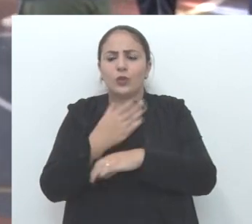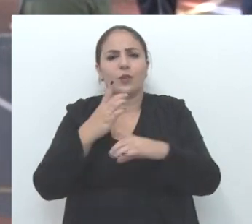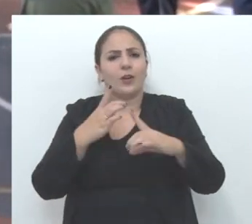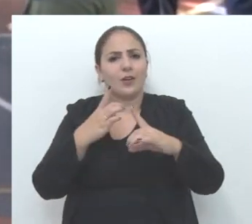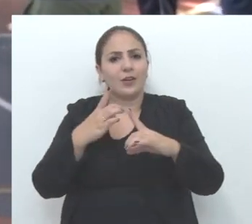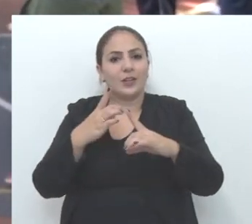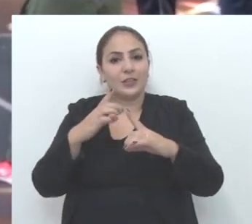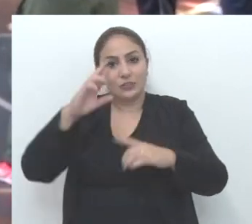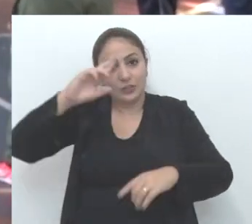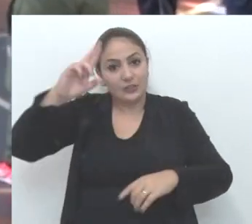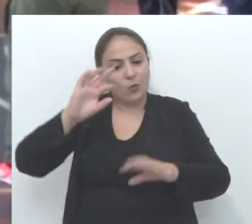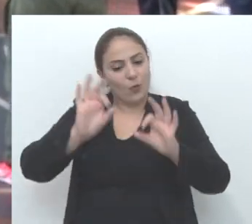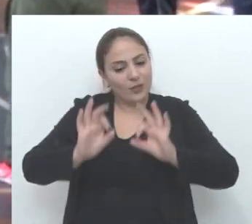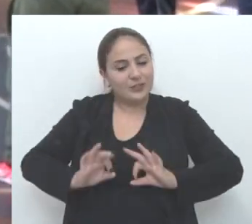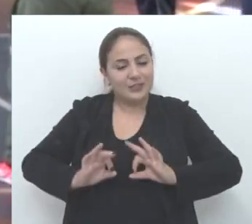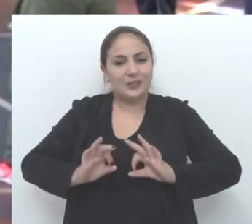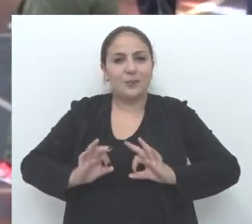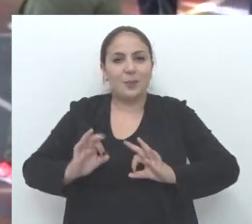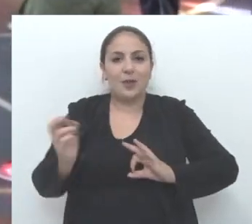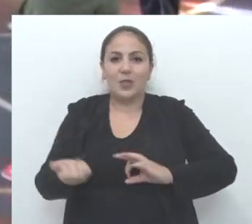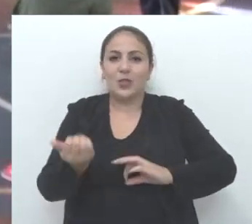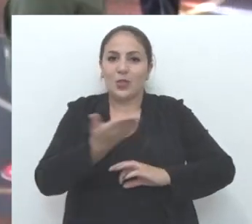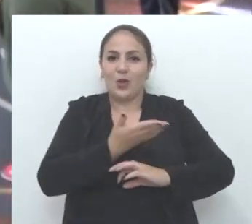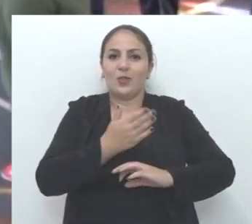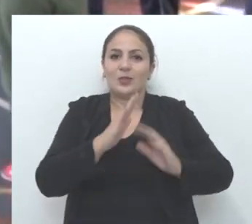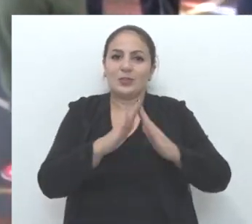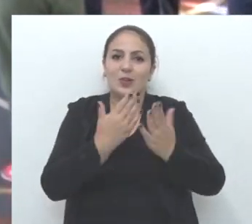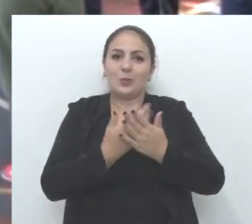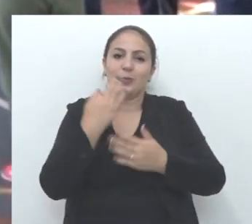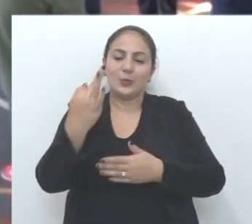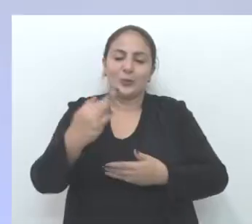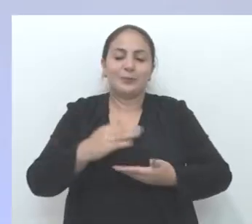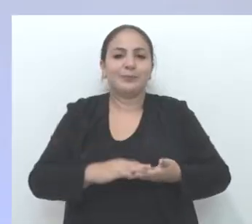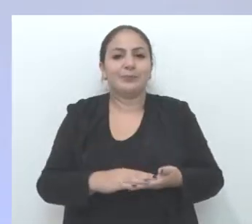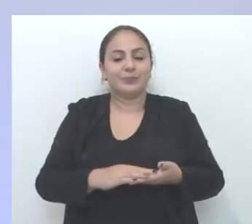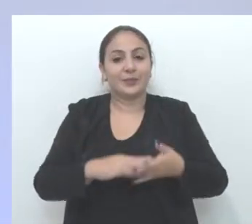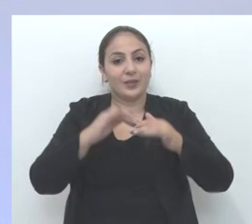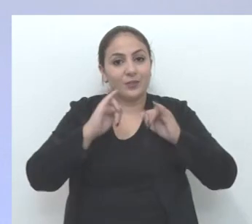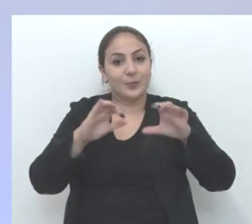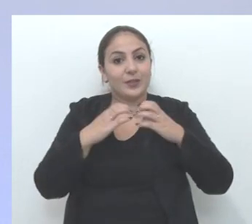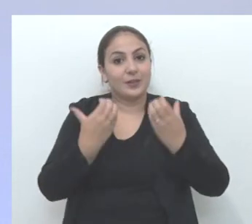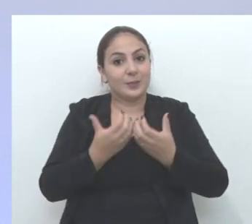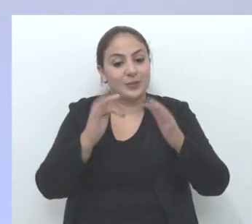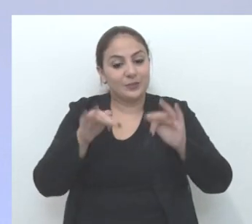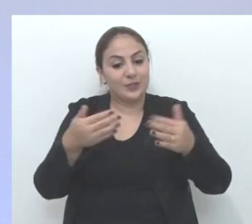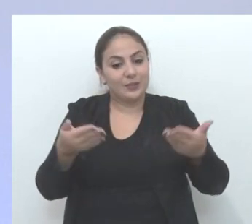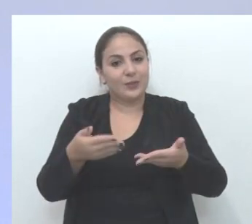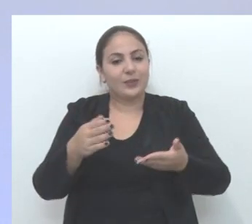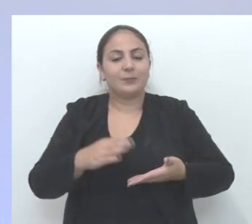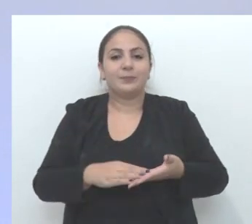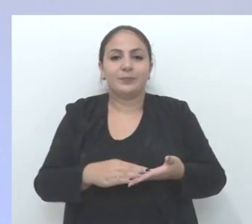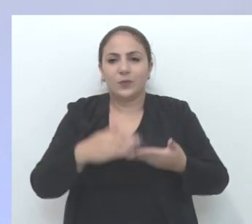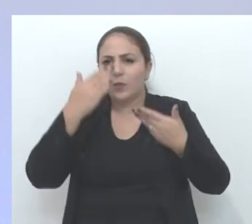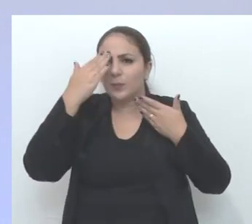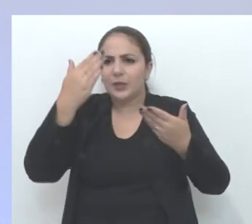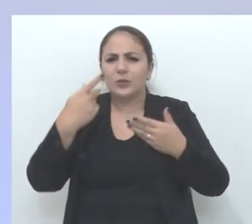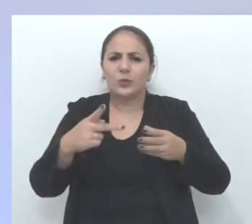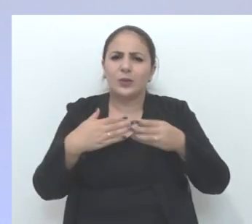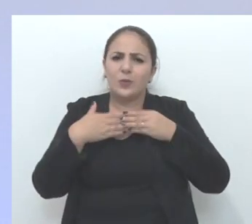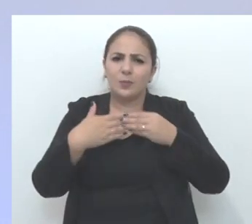essa nova direção que está preparando uma nova escola aí para o futuro. E o Jornal da Câmara fica por aqui.